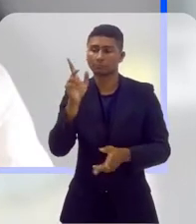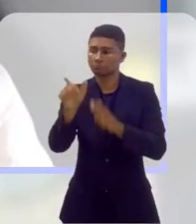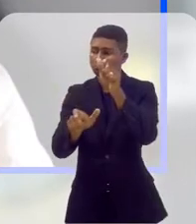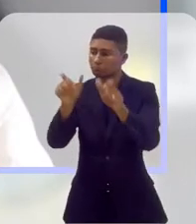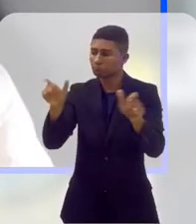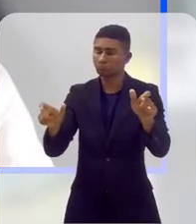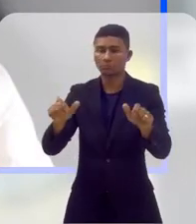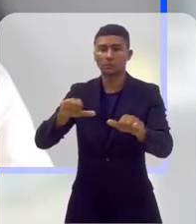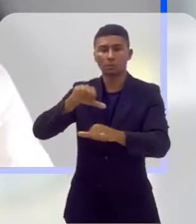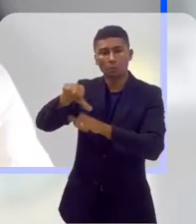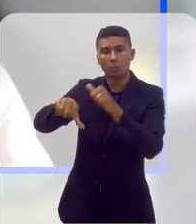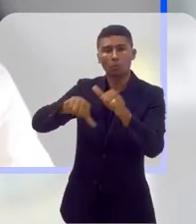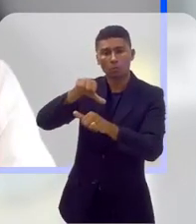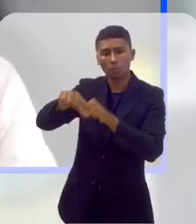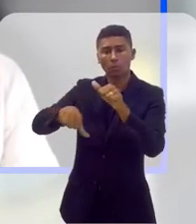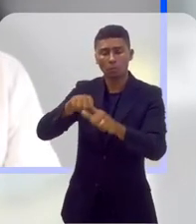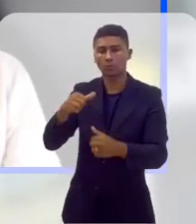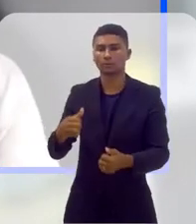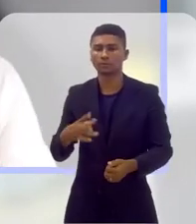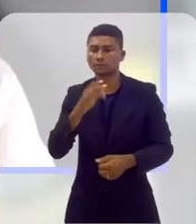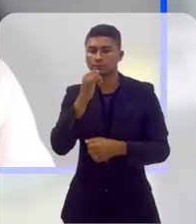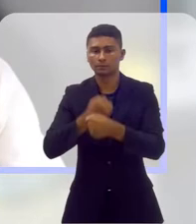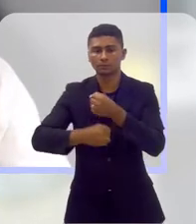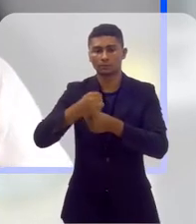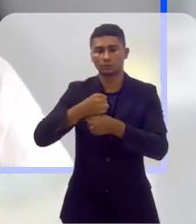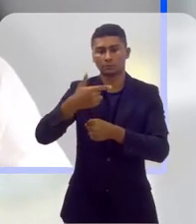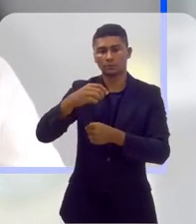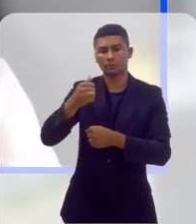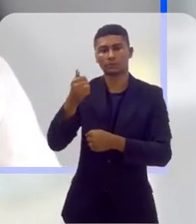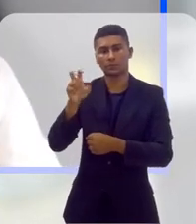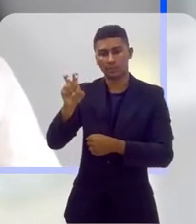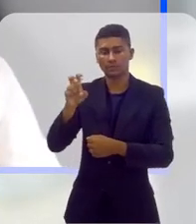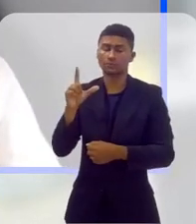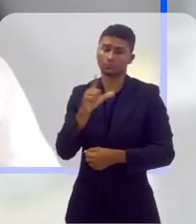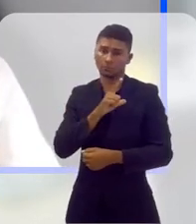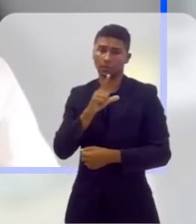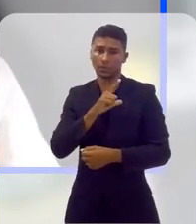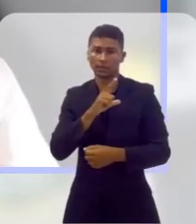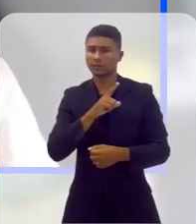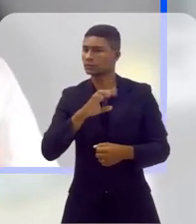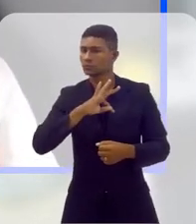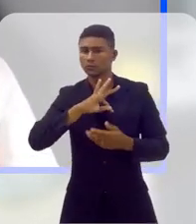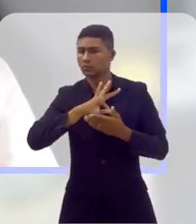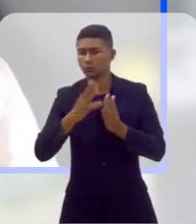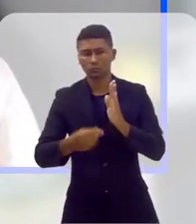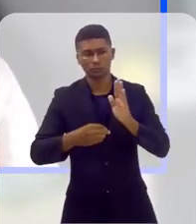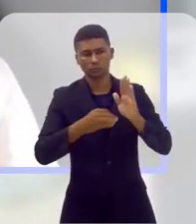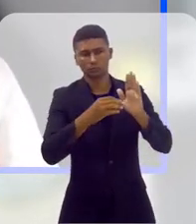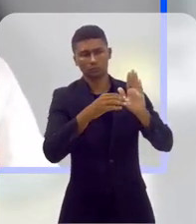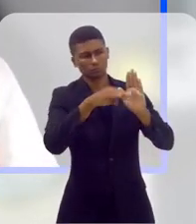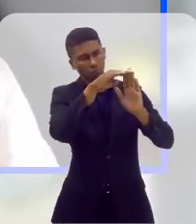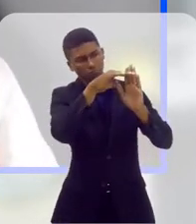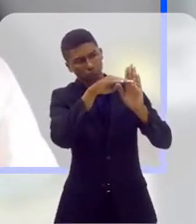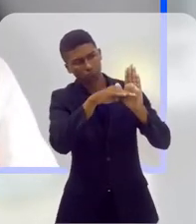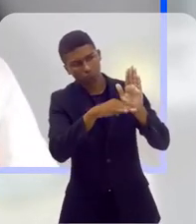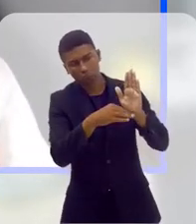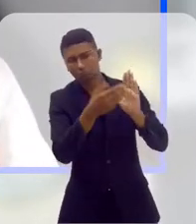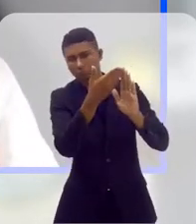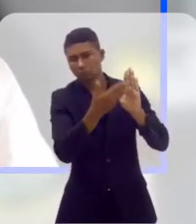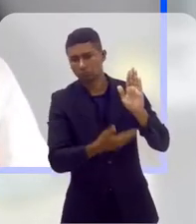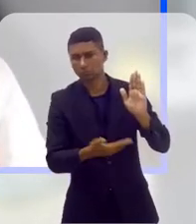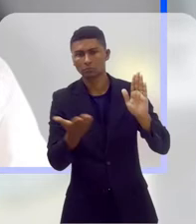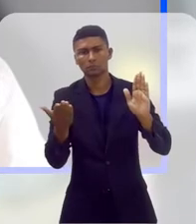2015 nós termos lá todas as categorias, homofobia, lesbofobia, transfobia, bifobia,